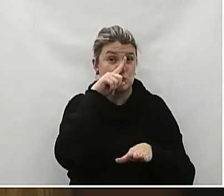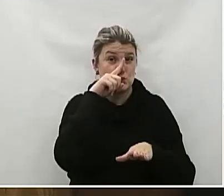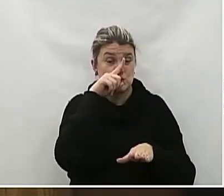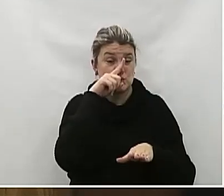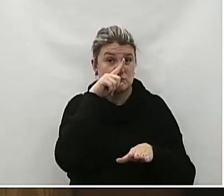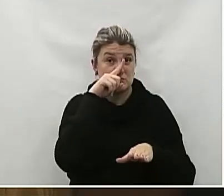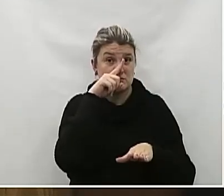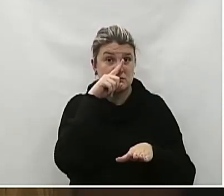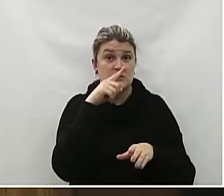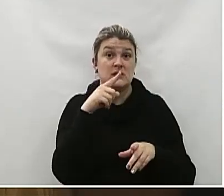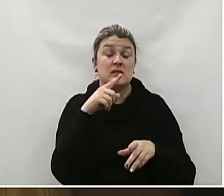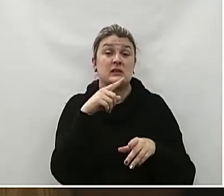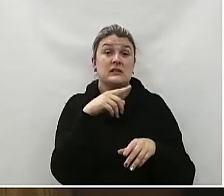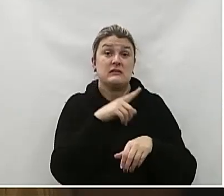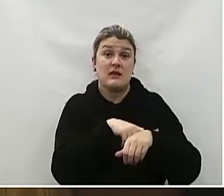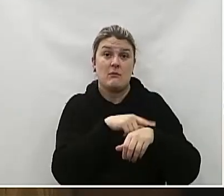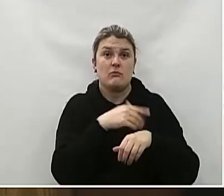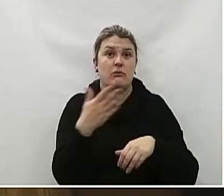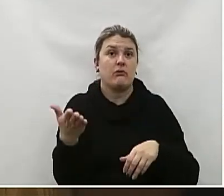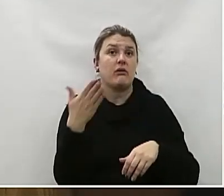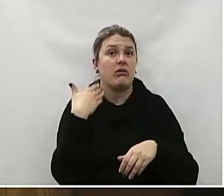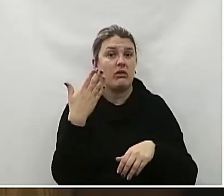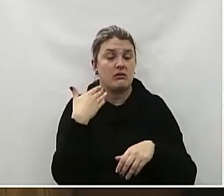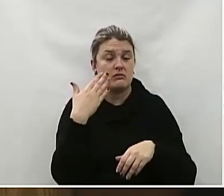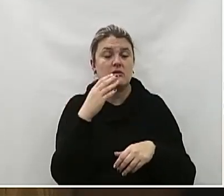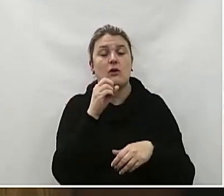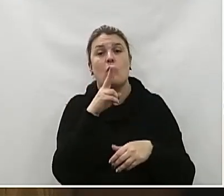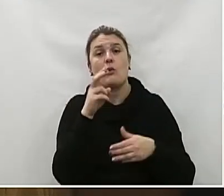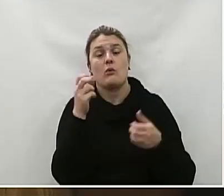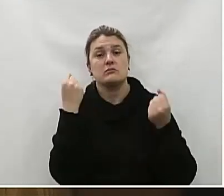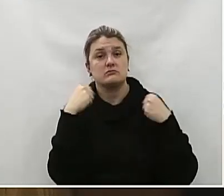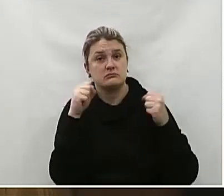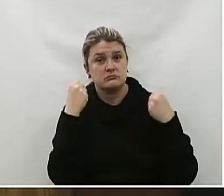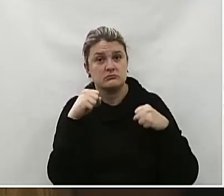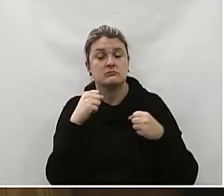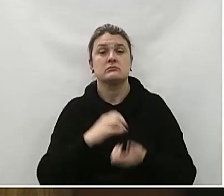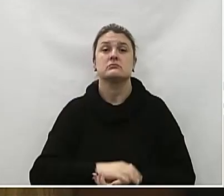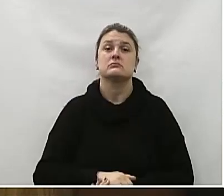Principalmente em períodos de calor Ou durante práticas de atividades físicas